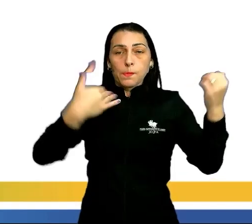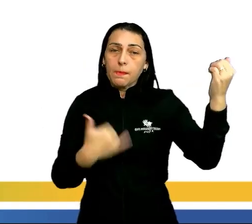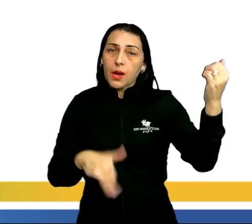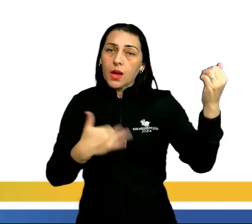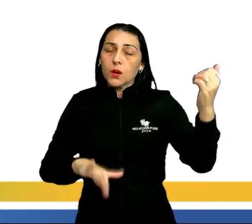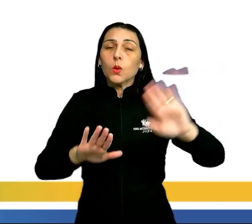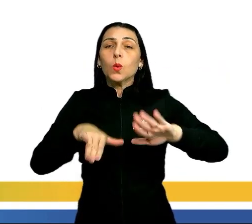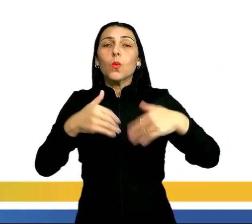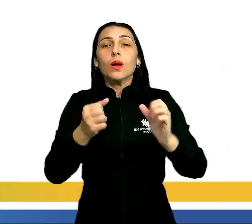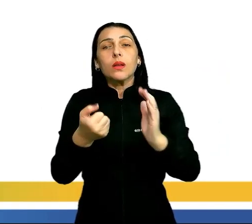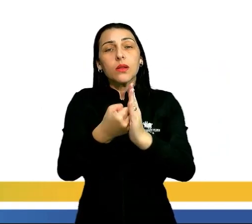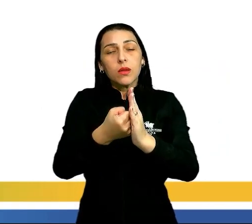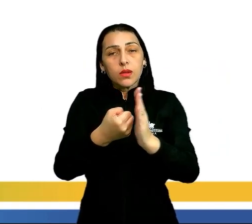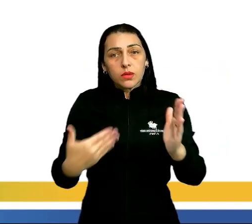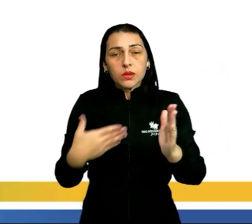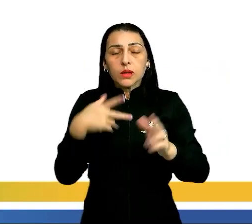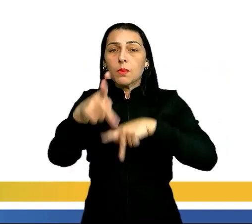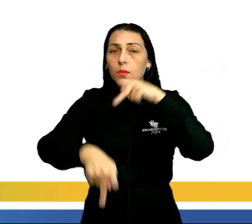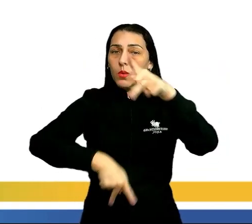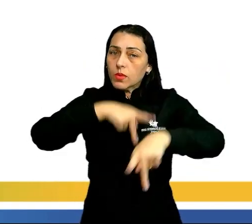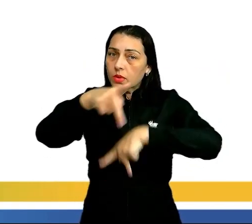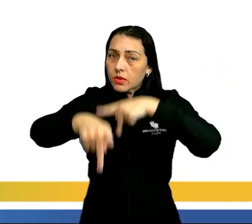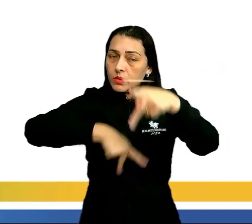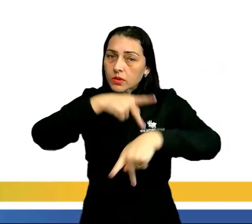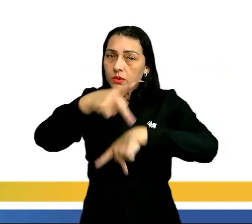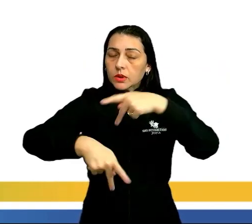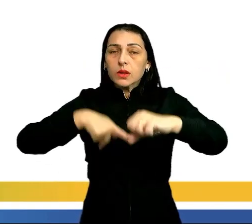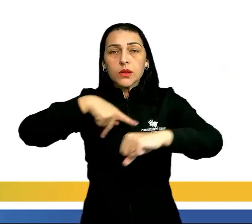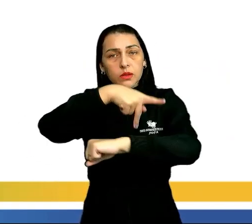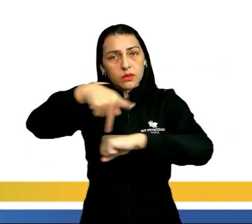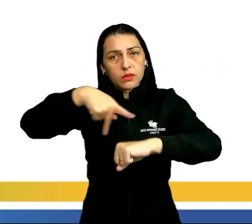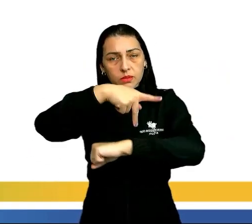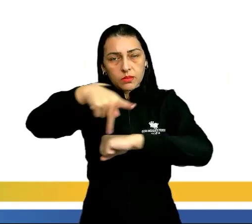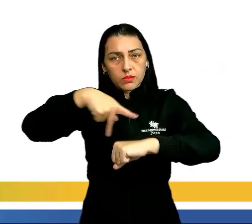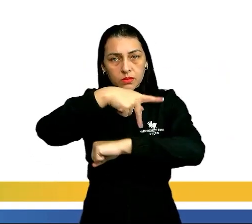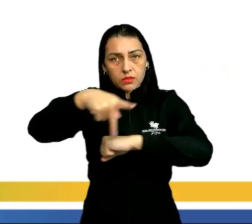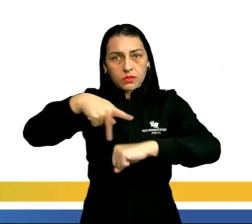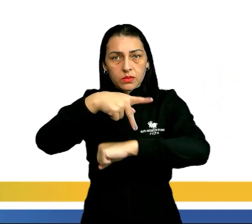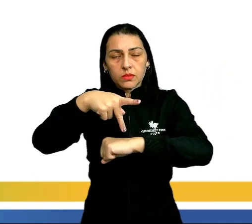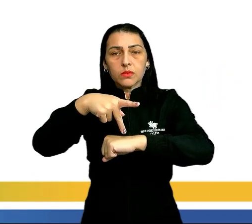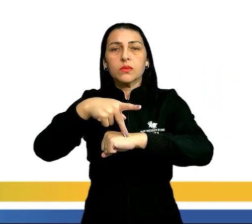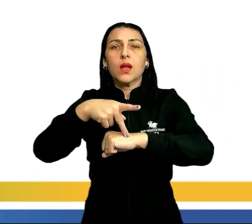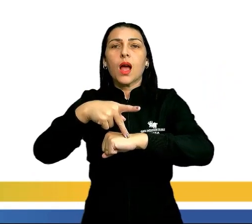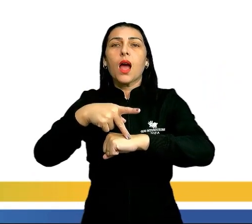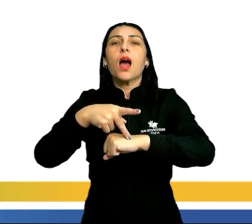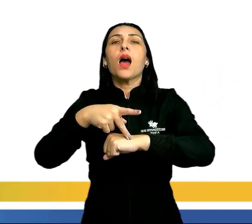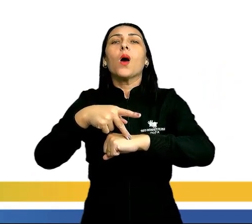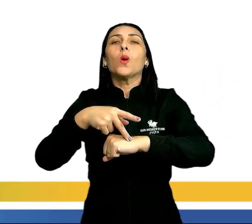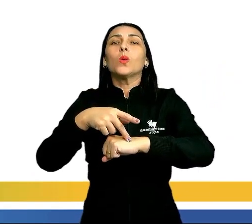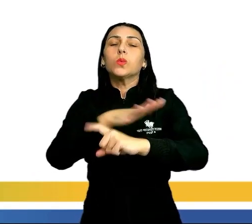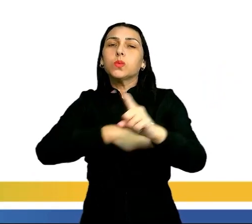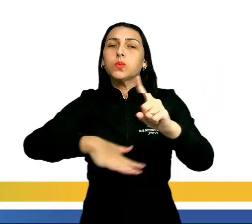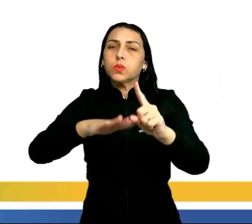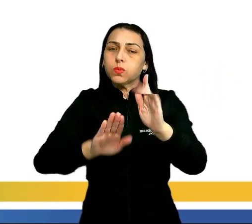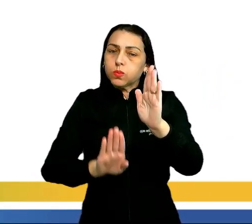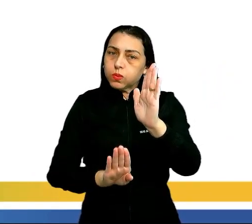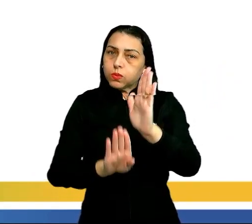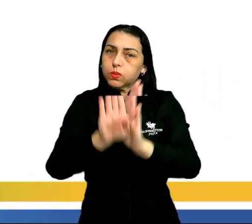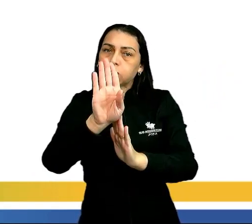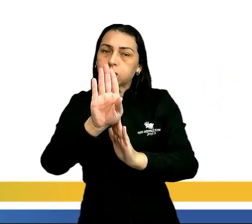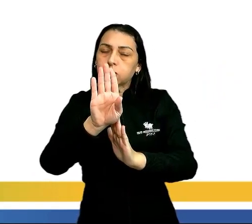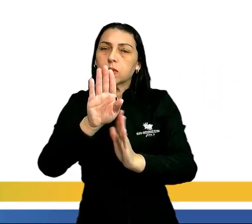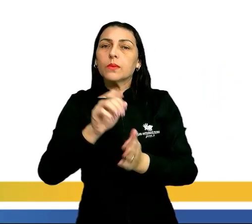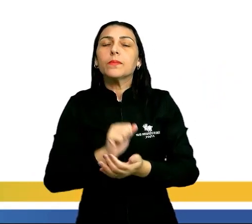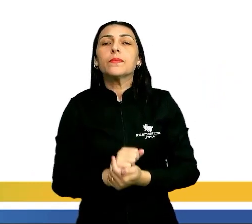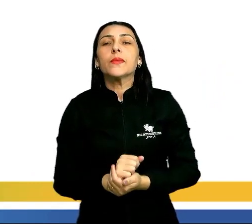características populacionais aí desses países? Países com nível sociocultural um pouco mais elevado.